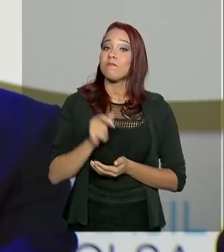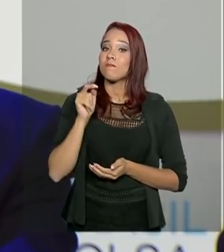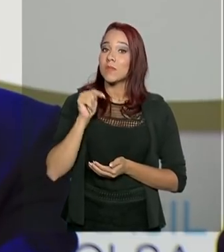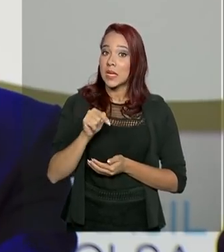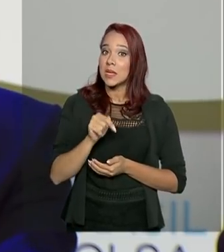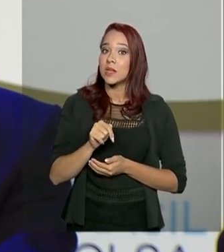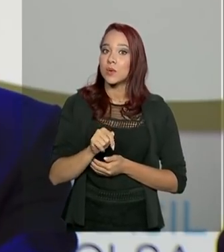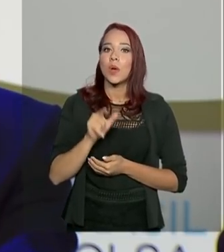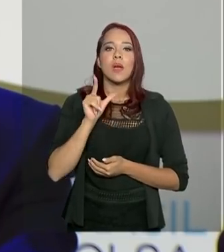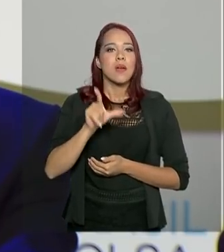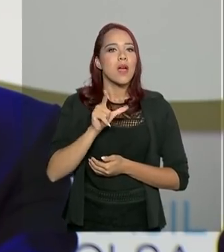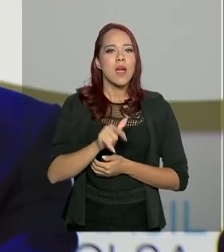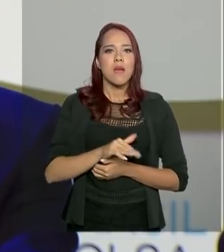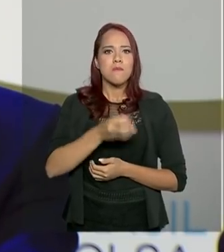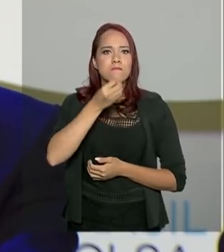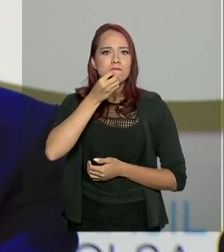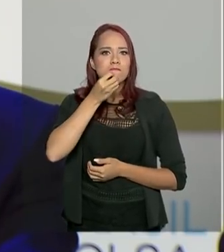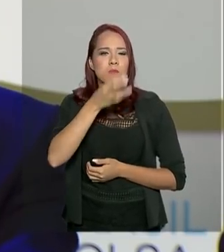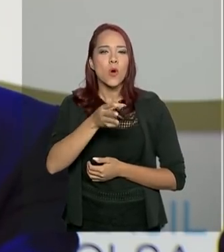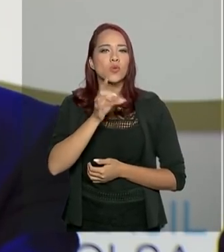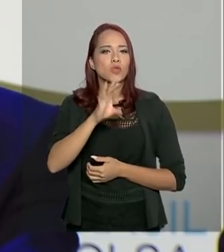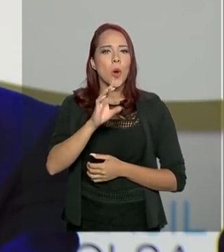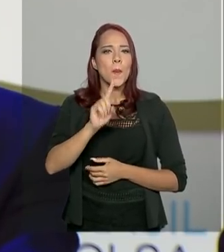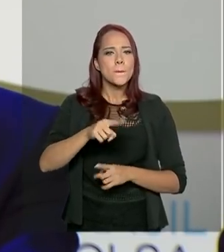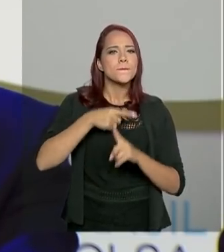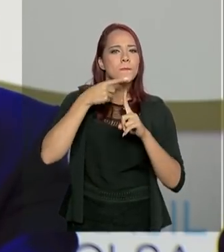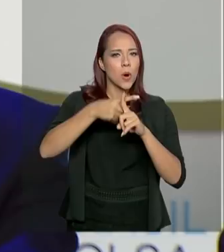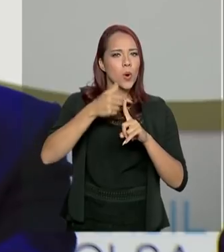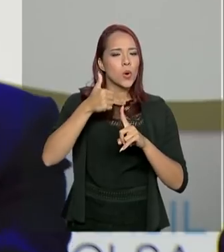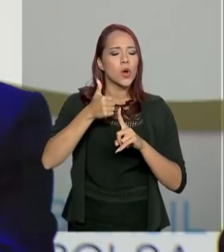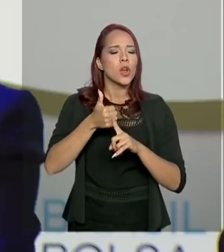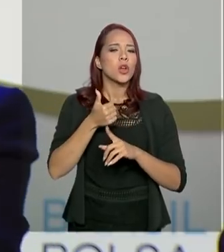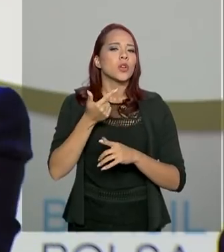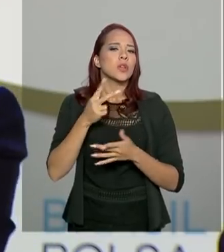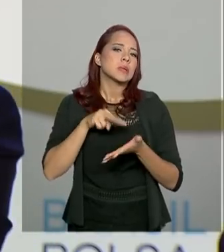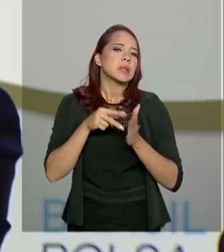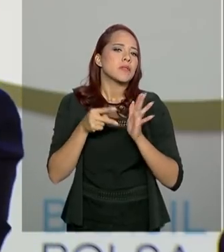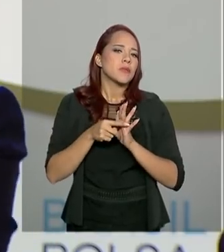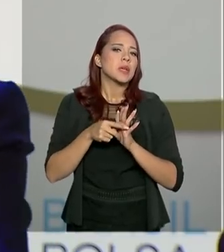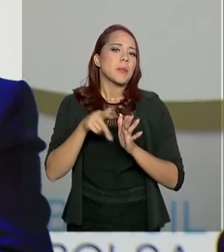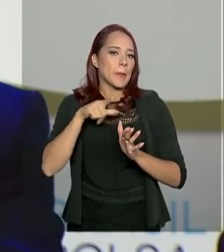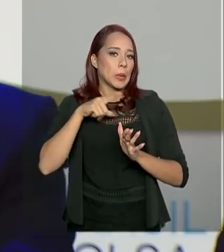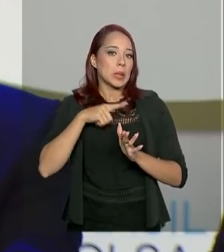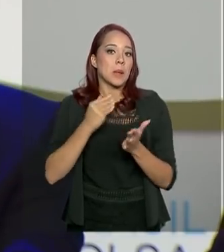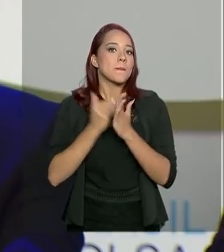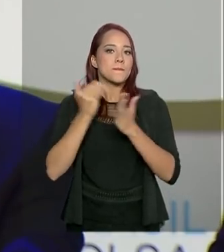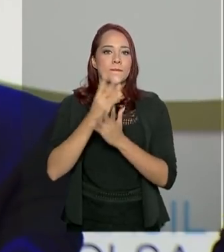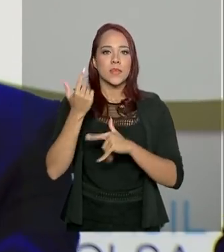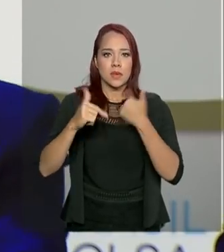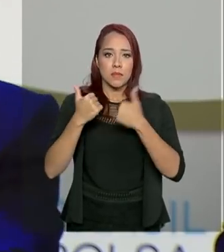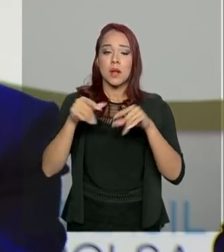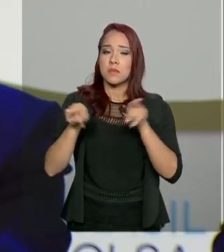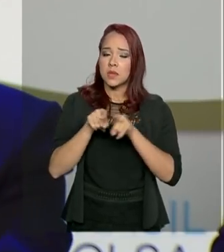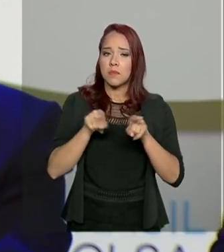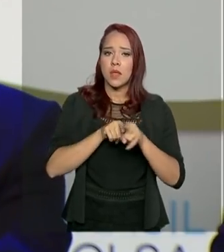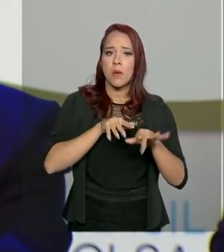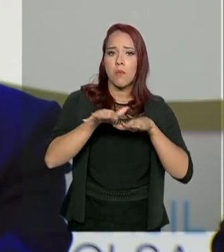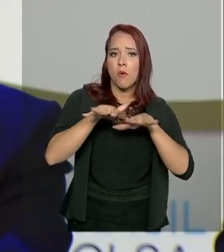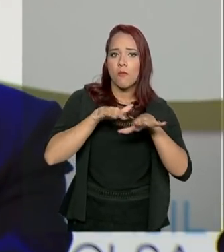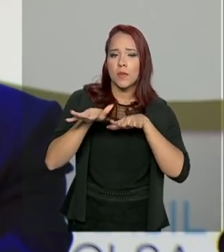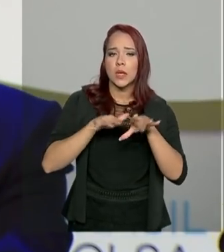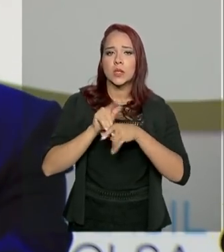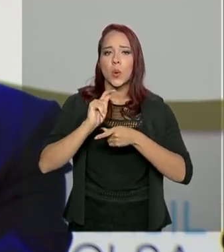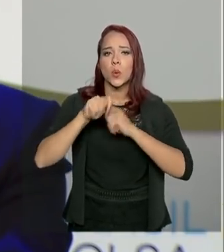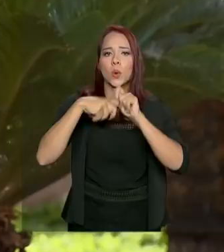um sinal não só positivo no sentido do emprego, mas também da movimentação da